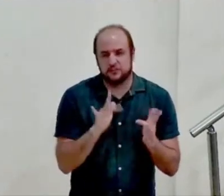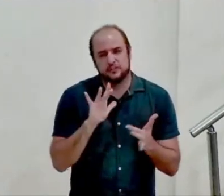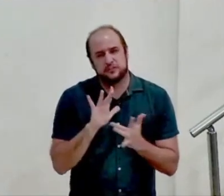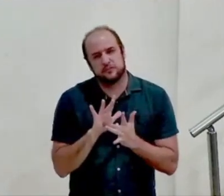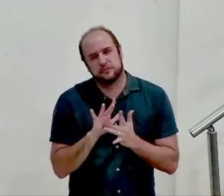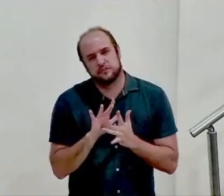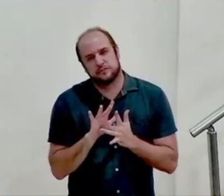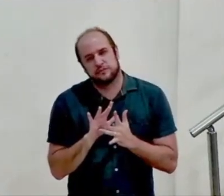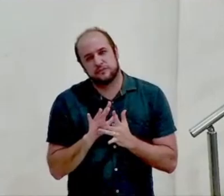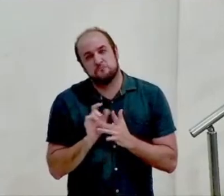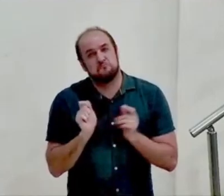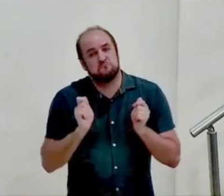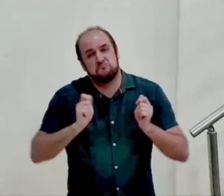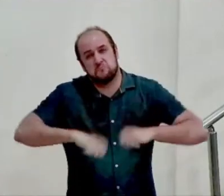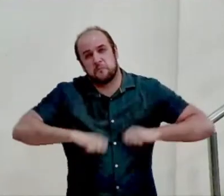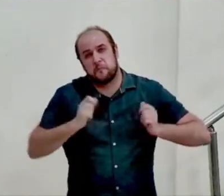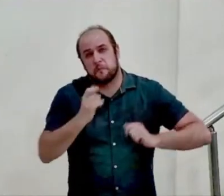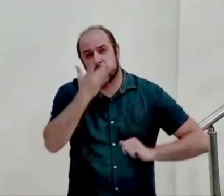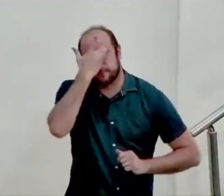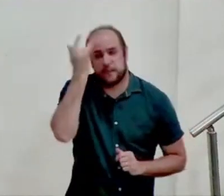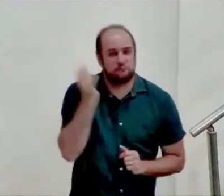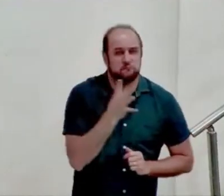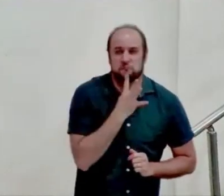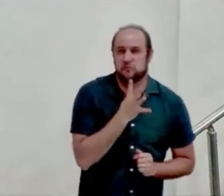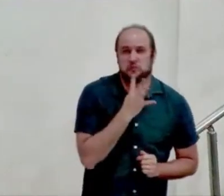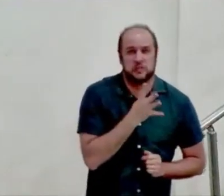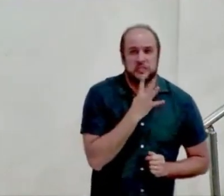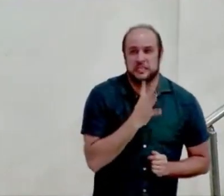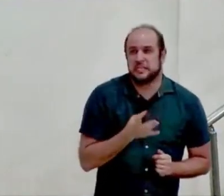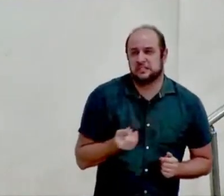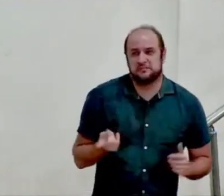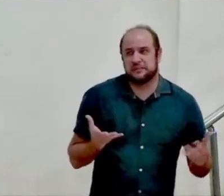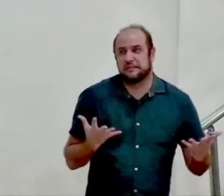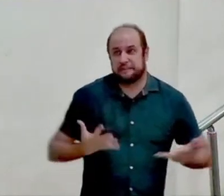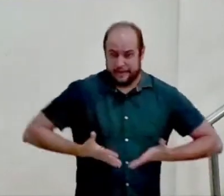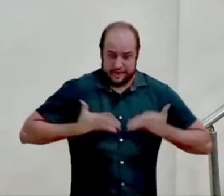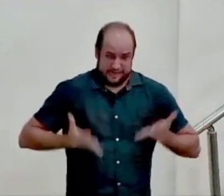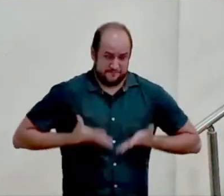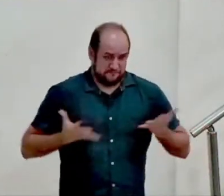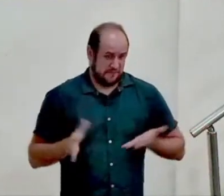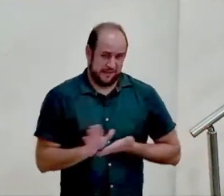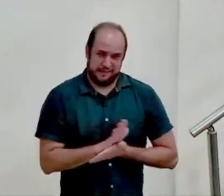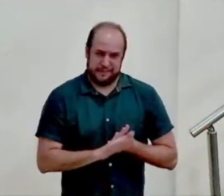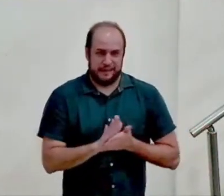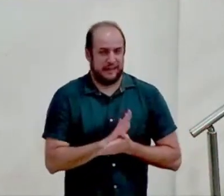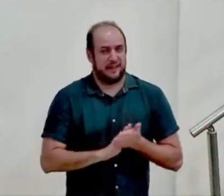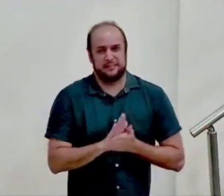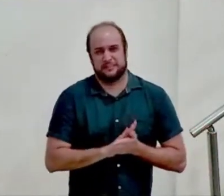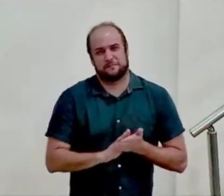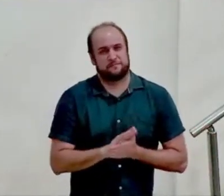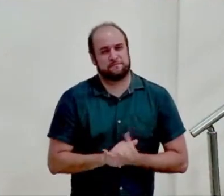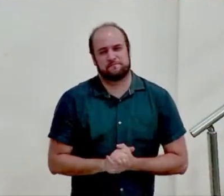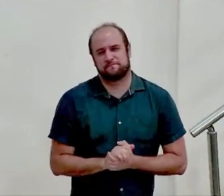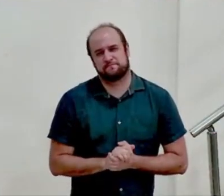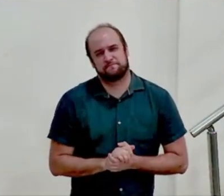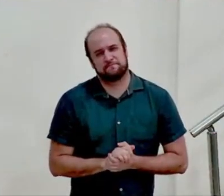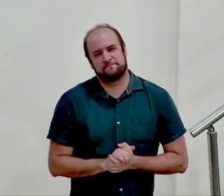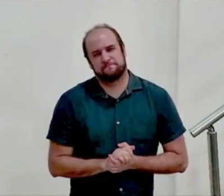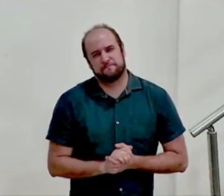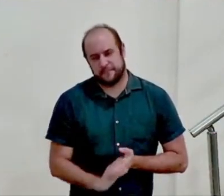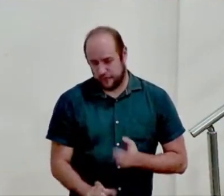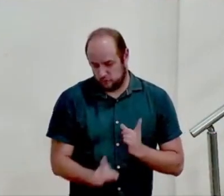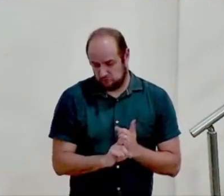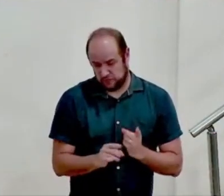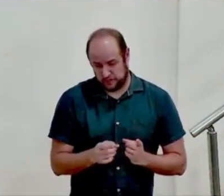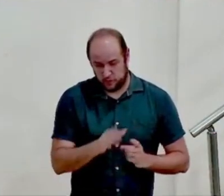muito provavelmente as pessoas que não conhecem a Cristo não ficarão muito entusiasmadas para ter um encontro com